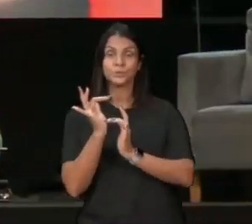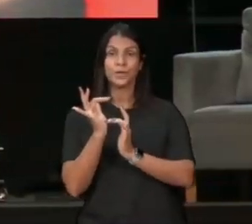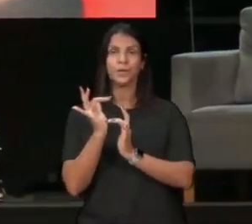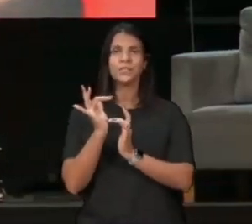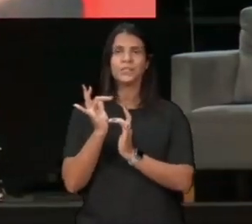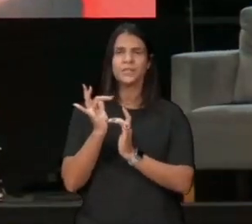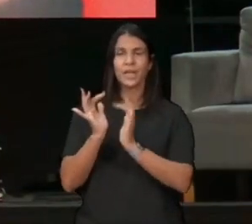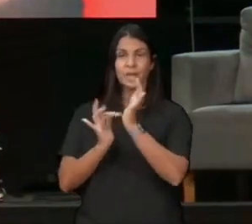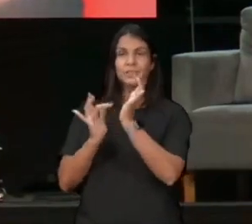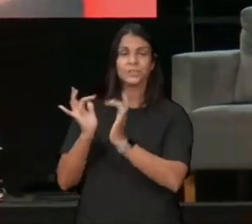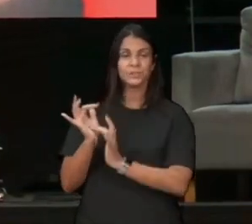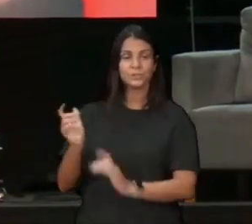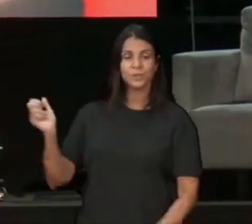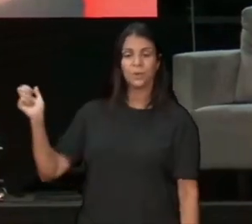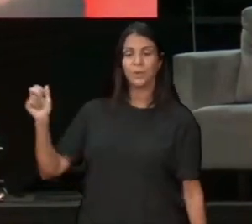ô Maria,